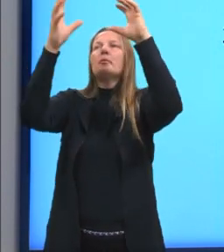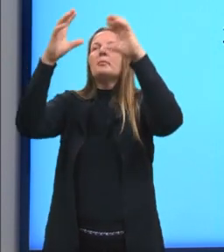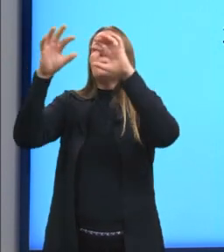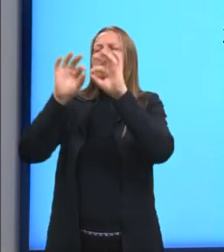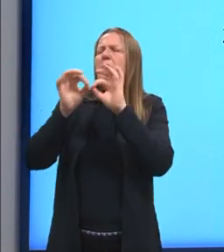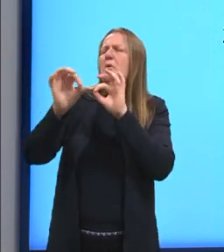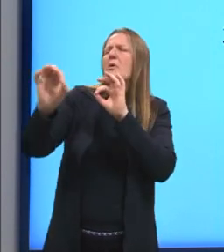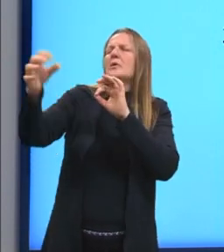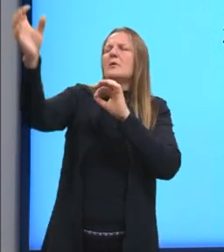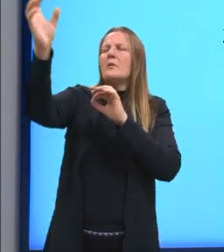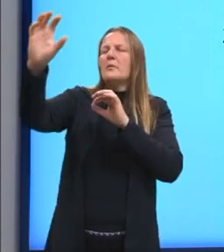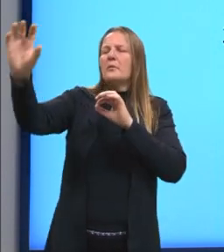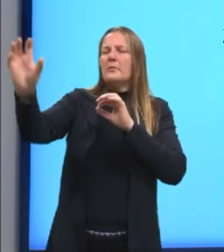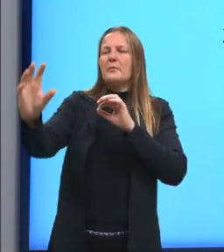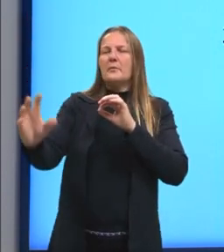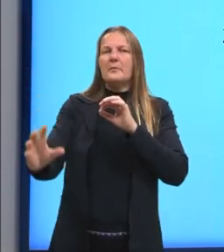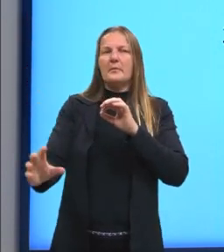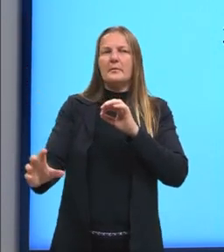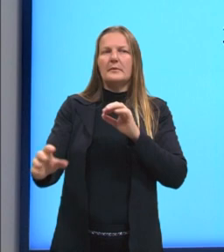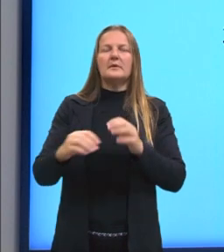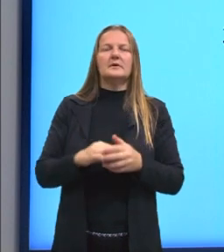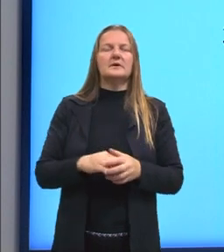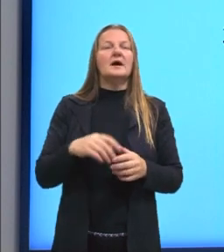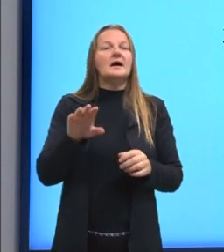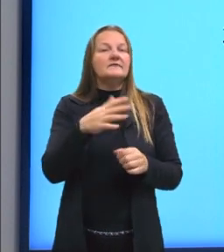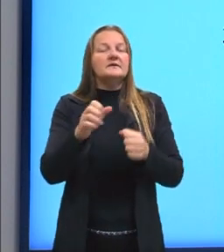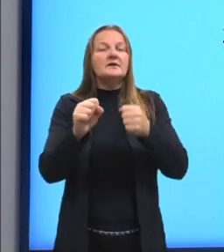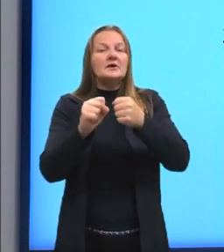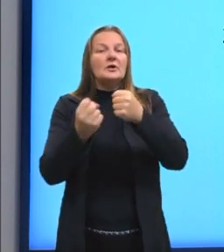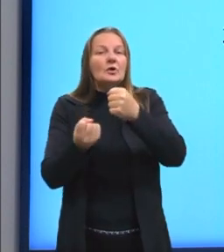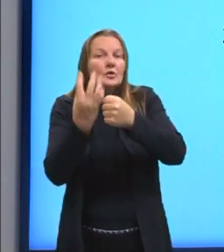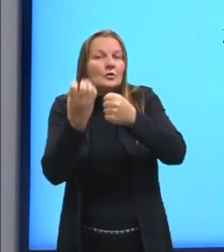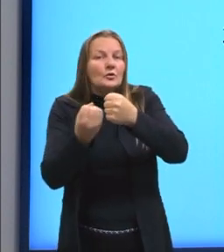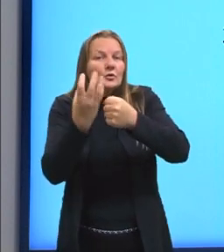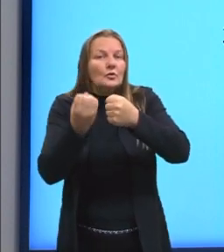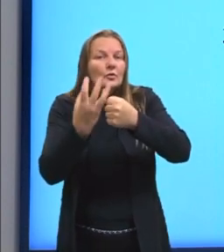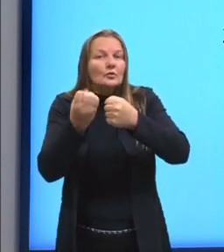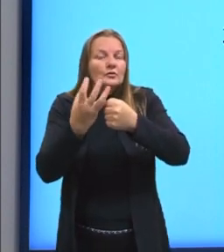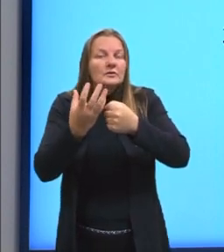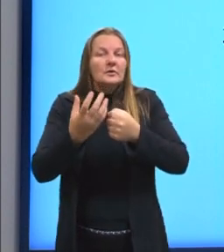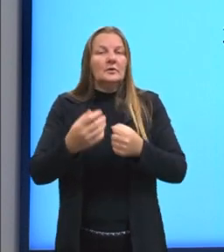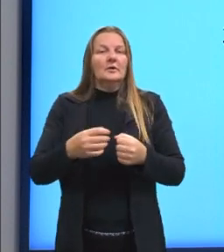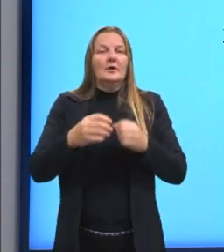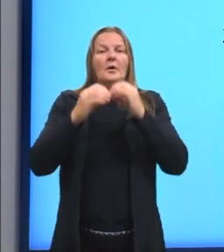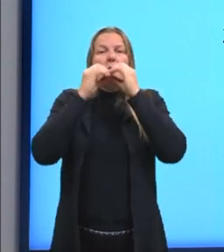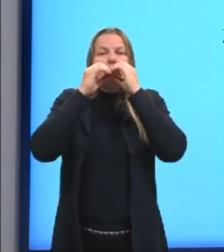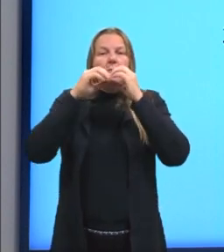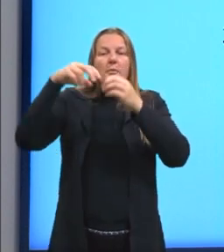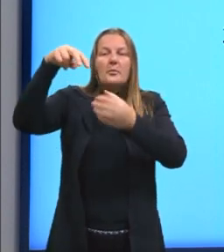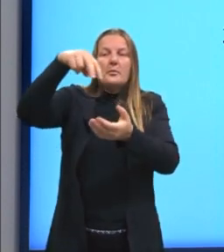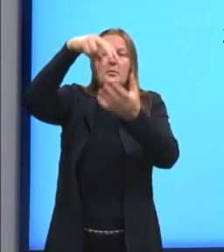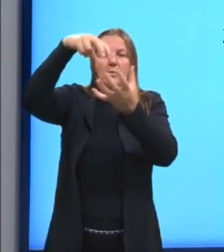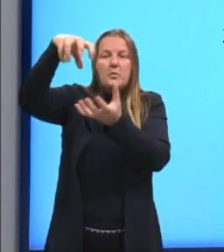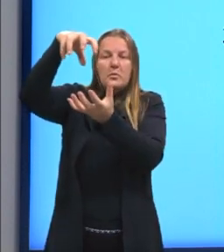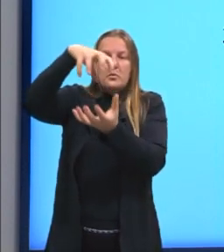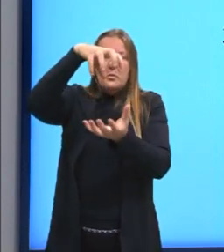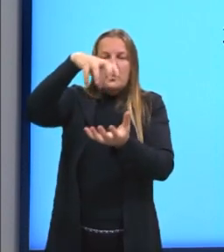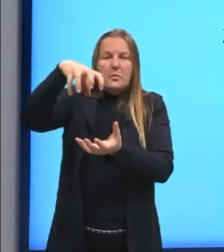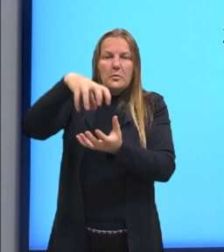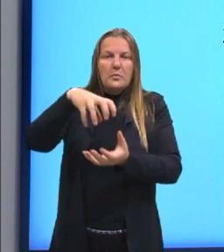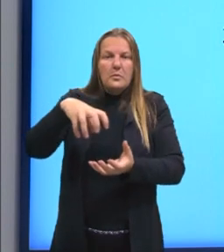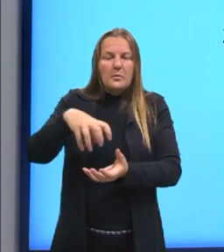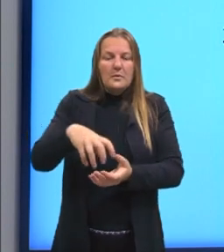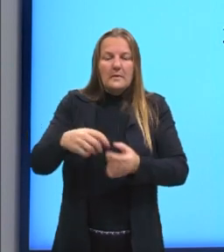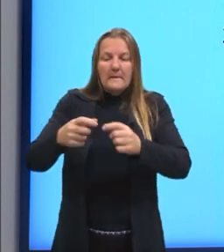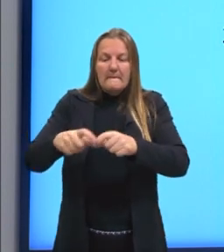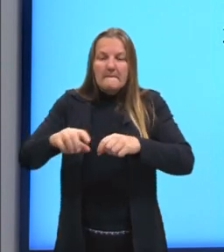Uma locução adverbial, o balão caiu no mar. Então, aqui longe e